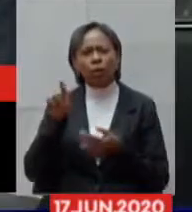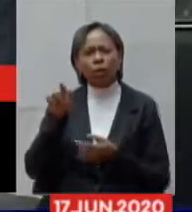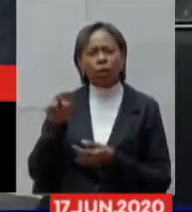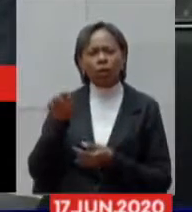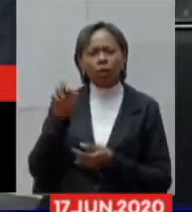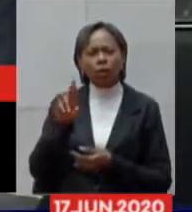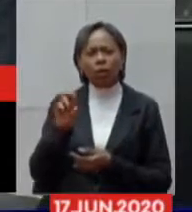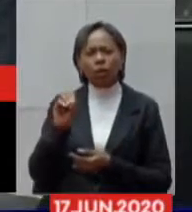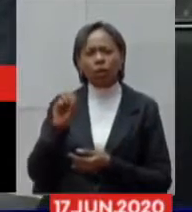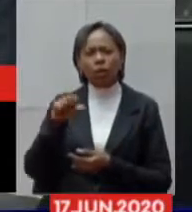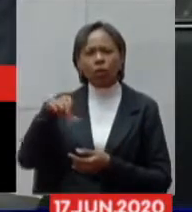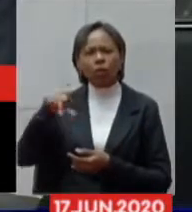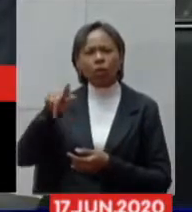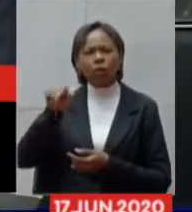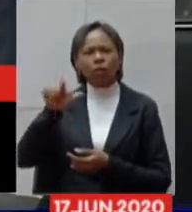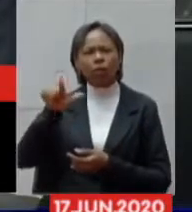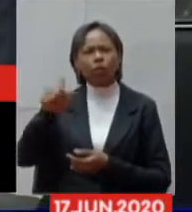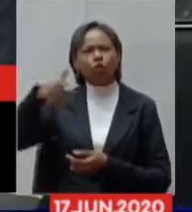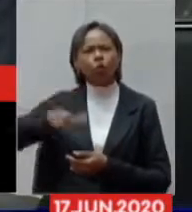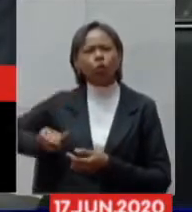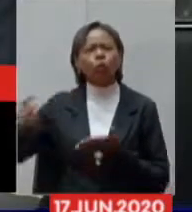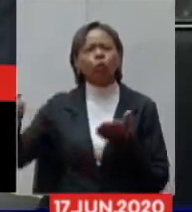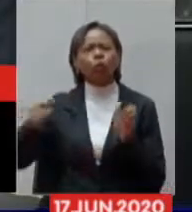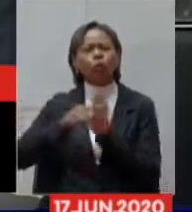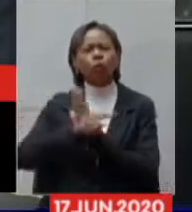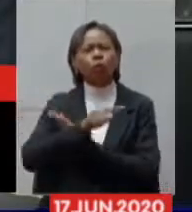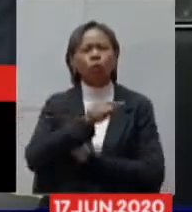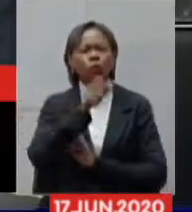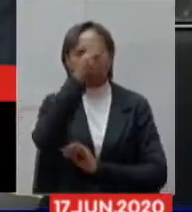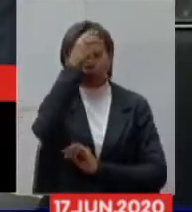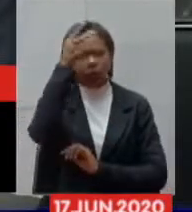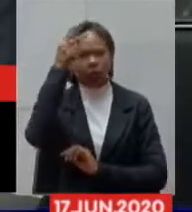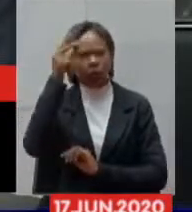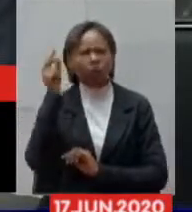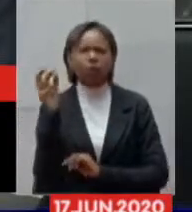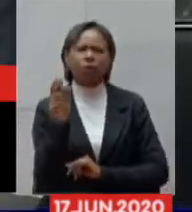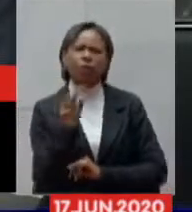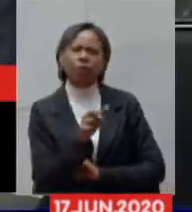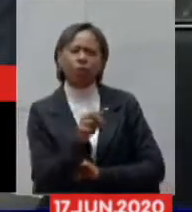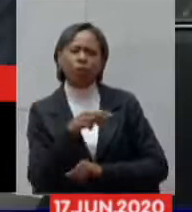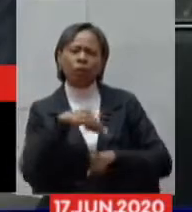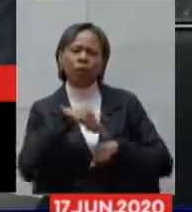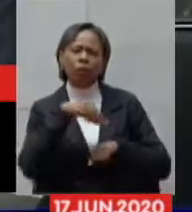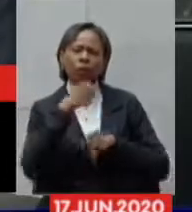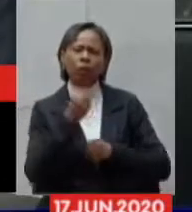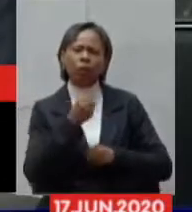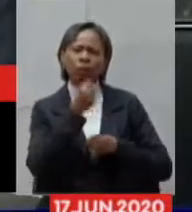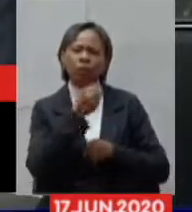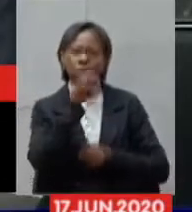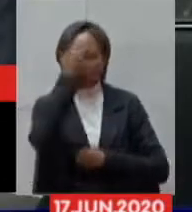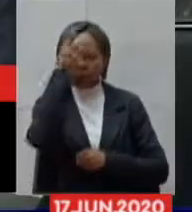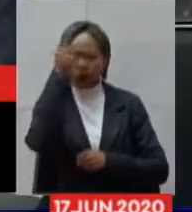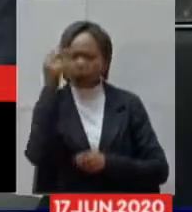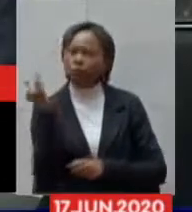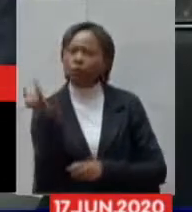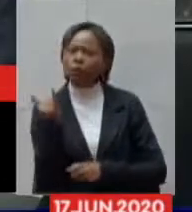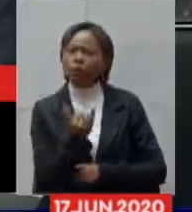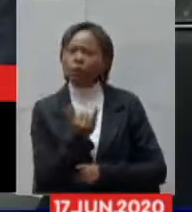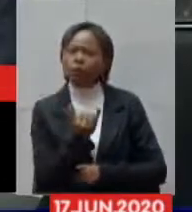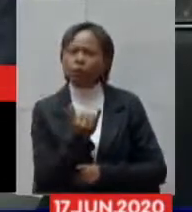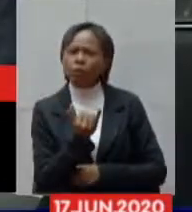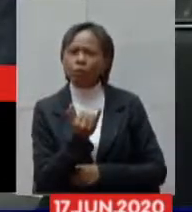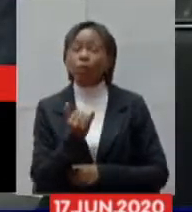Reis para reforçar a pergunta que foi direcionada ao prefeito de Muriaé também sim